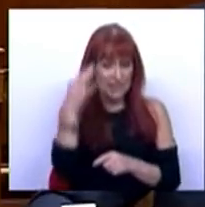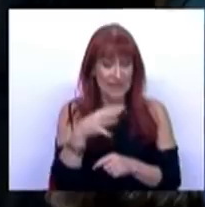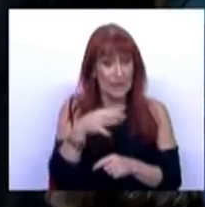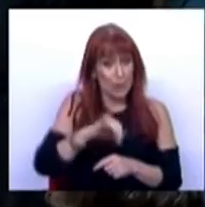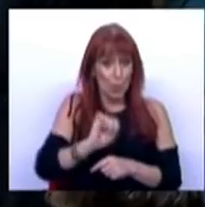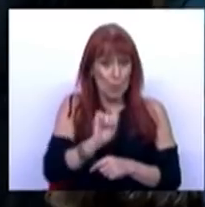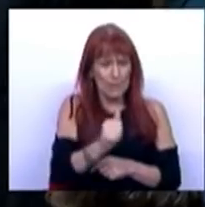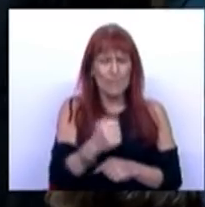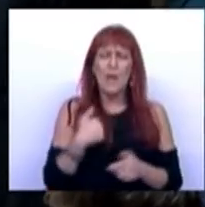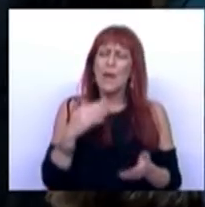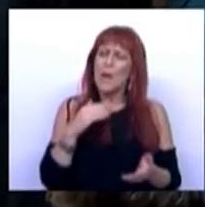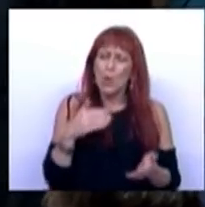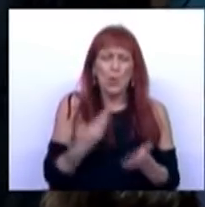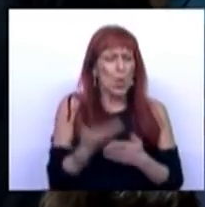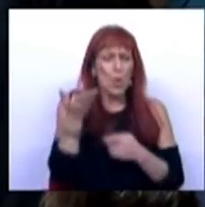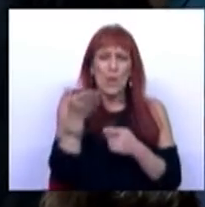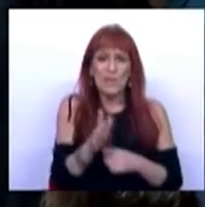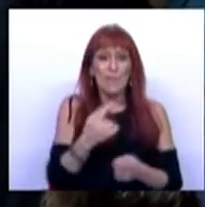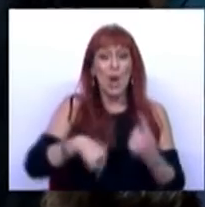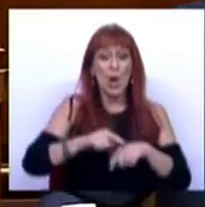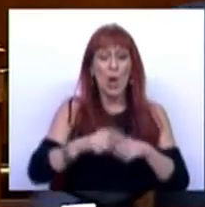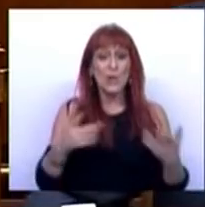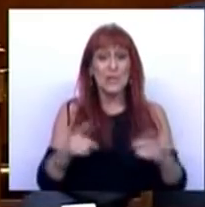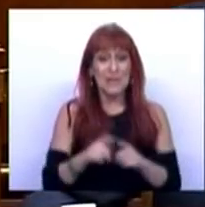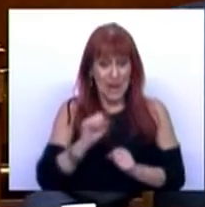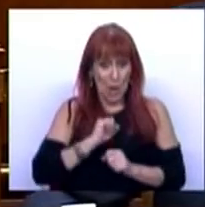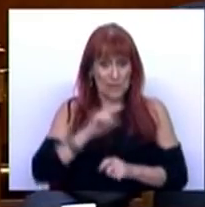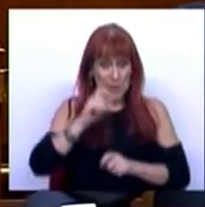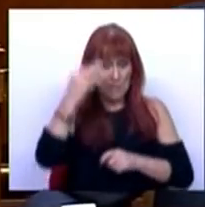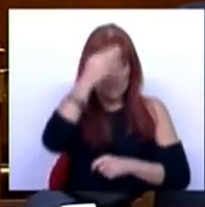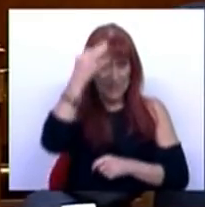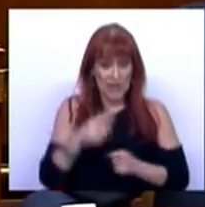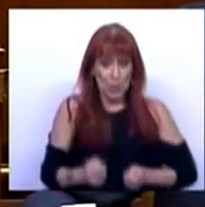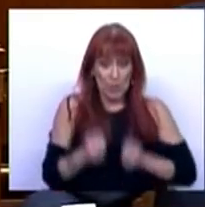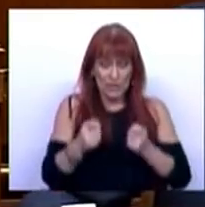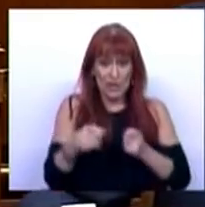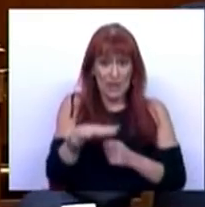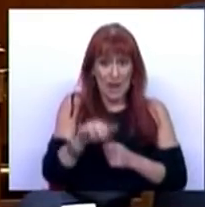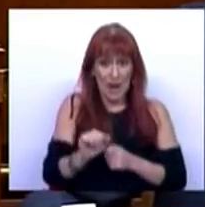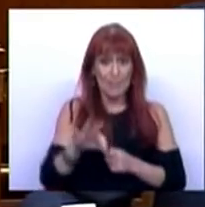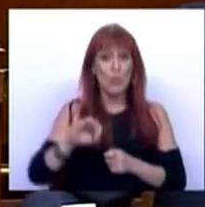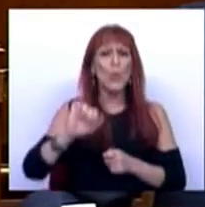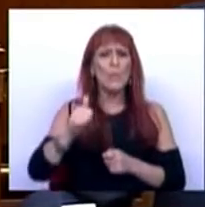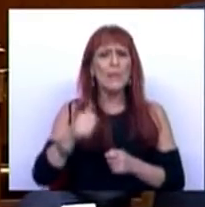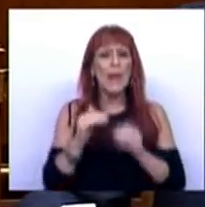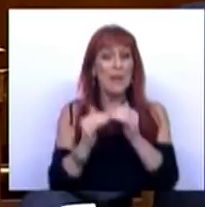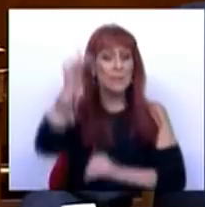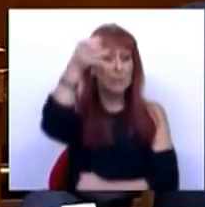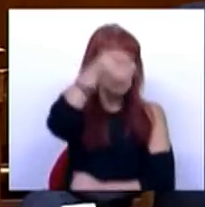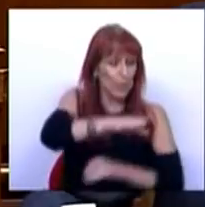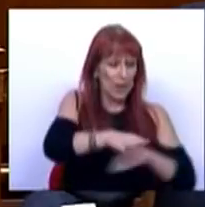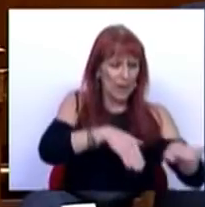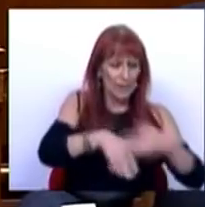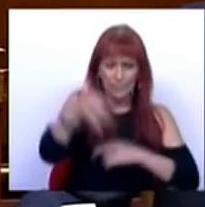PIB. Eu dou-lhe só o exemplo. Nós estamos, a nossa porcentagem do PIB é superior ao da